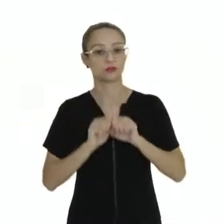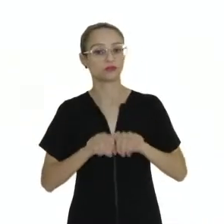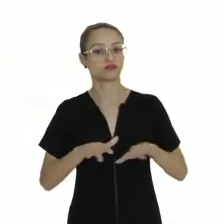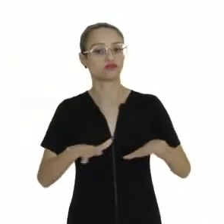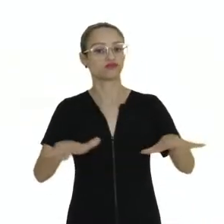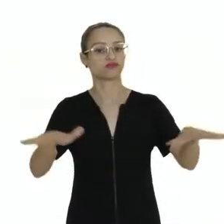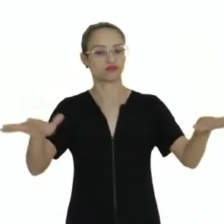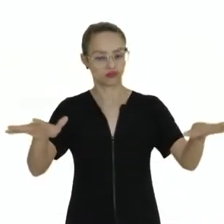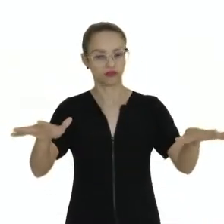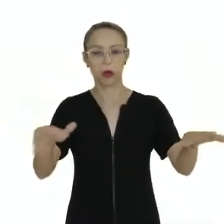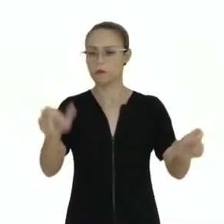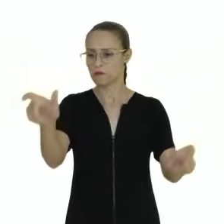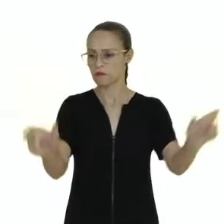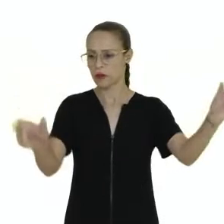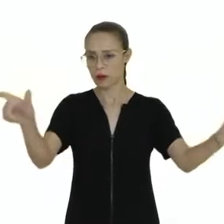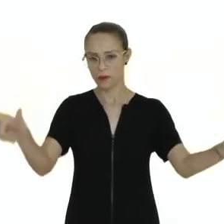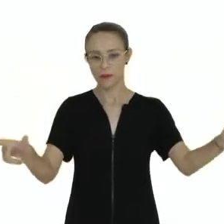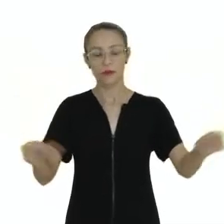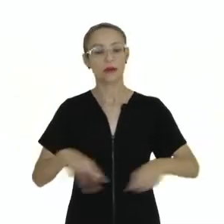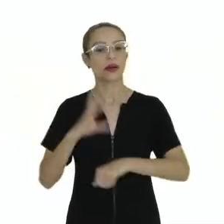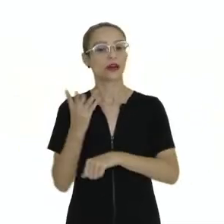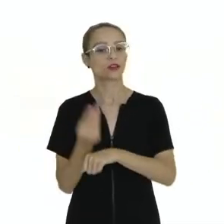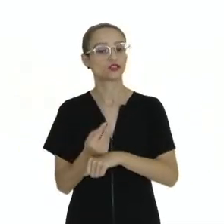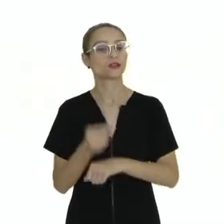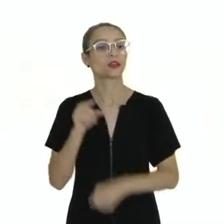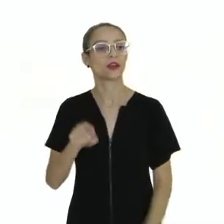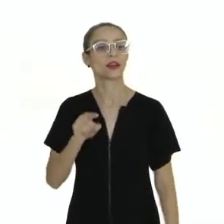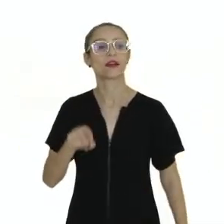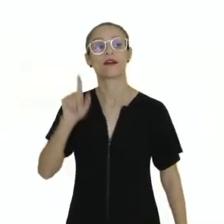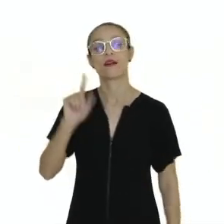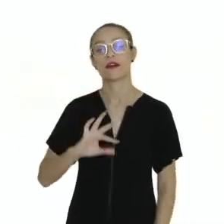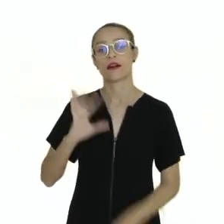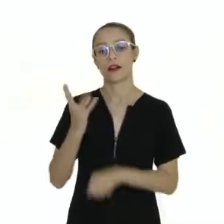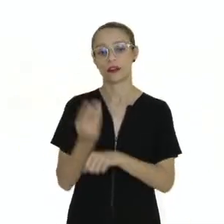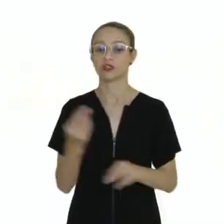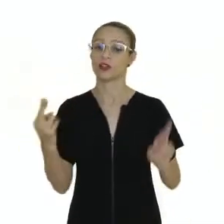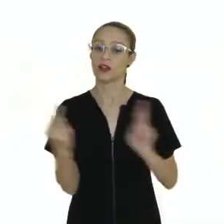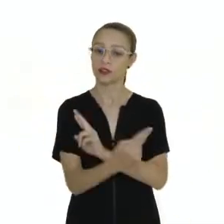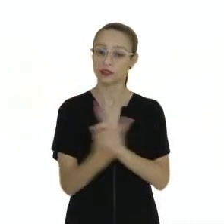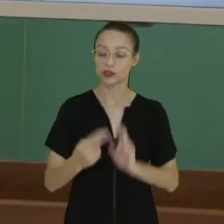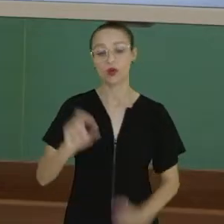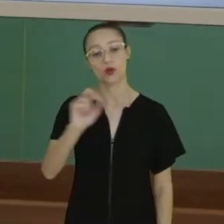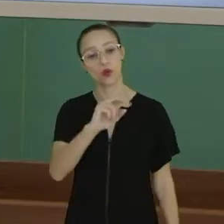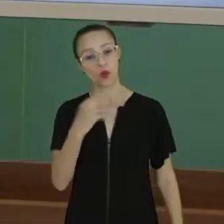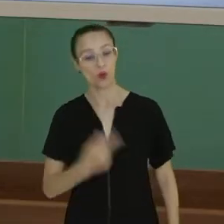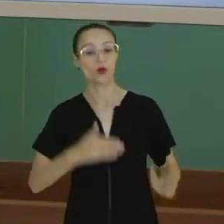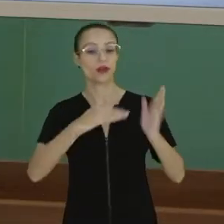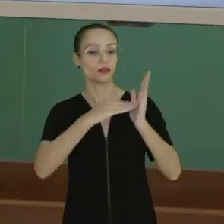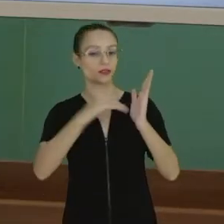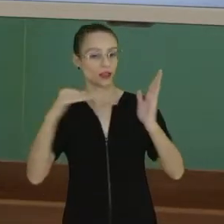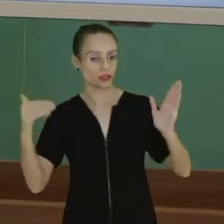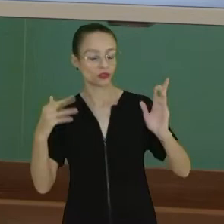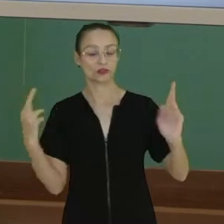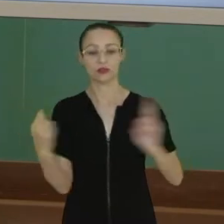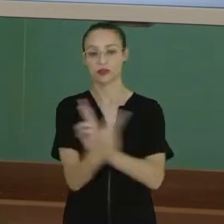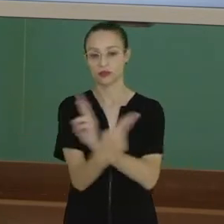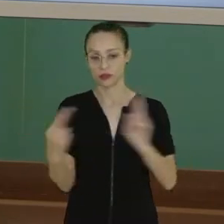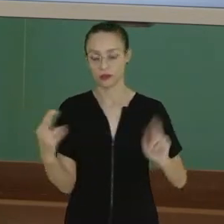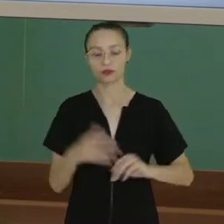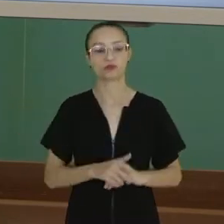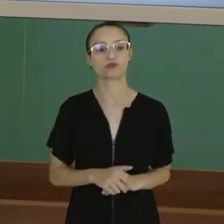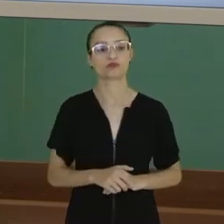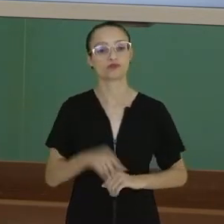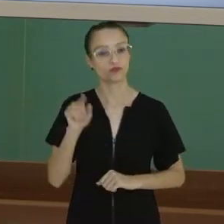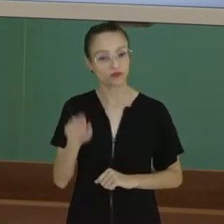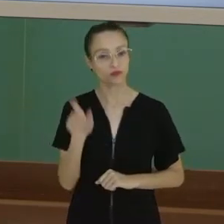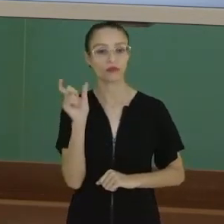nova geração de artistas, conhecidos sob o título de arte relacional ou estética relacional. É um